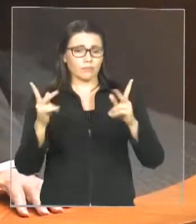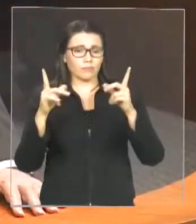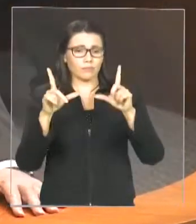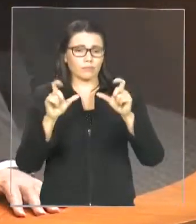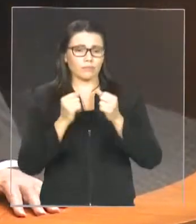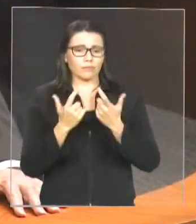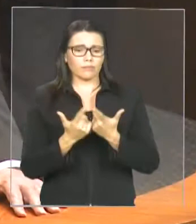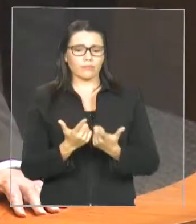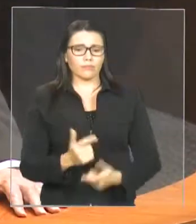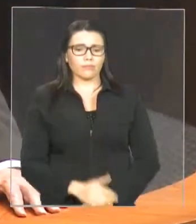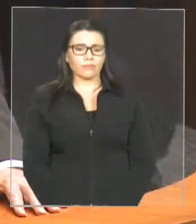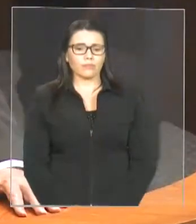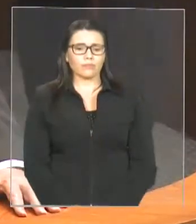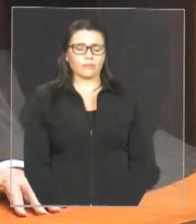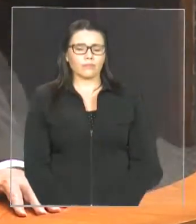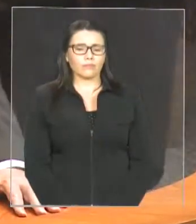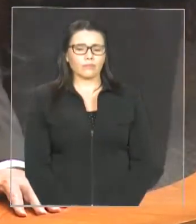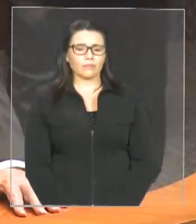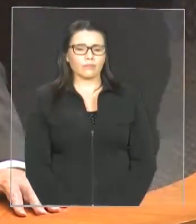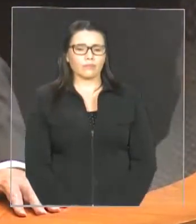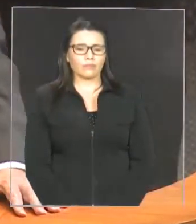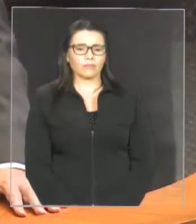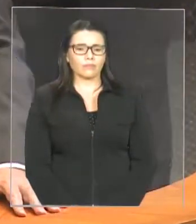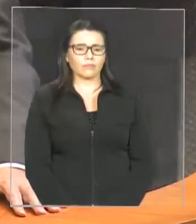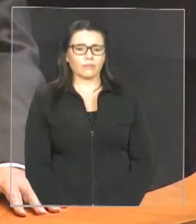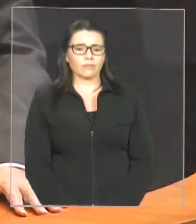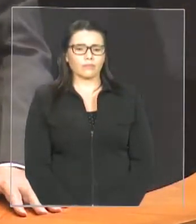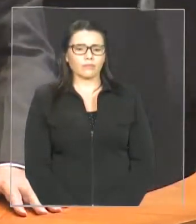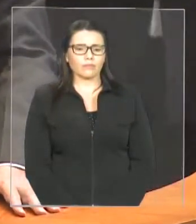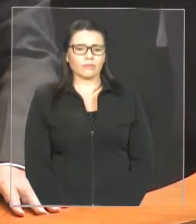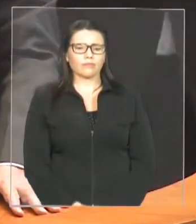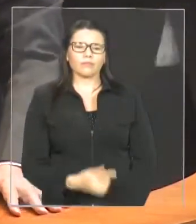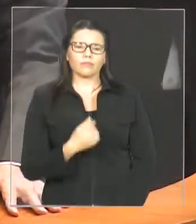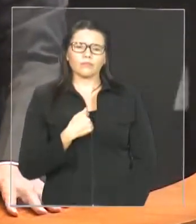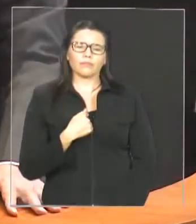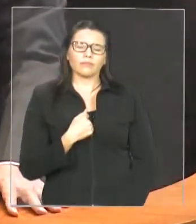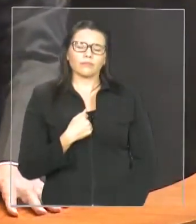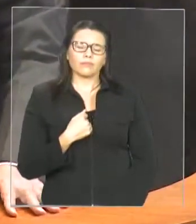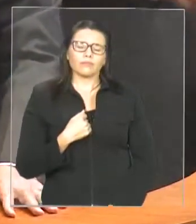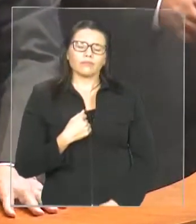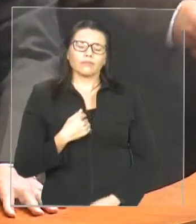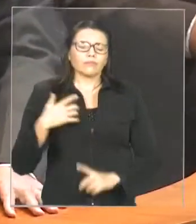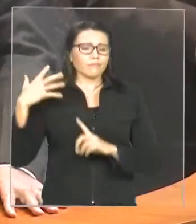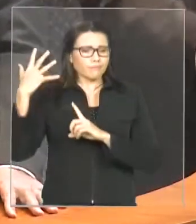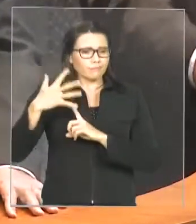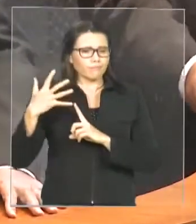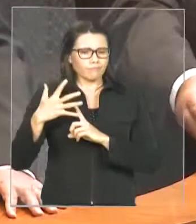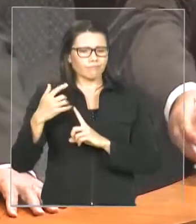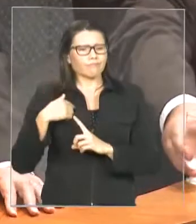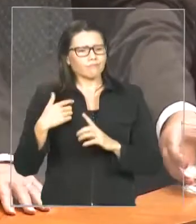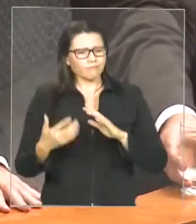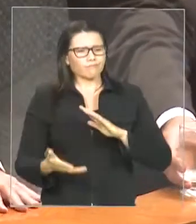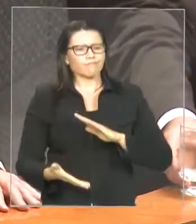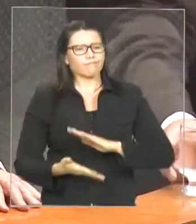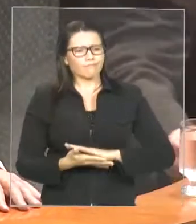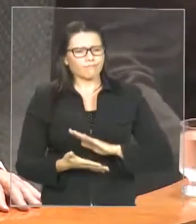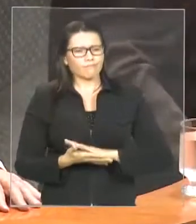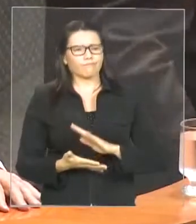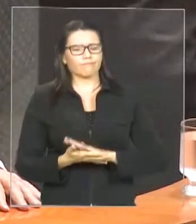Nessa oportunidade, eu queria louvar a iniciativa